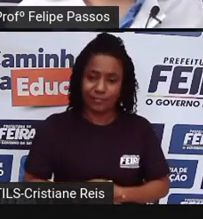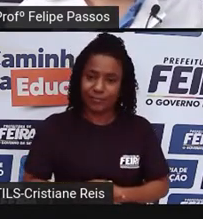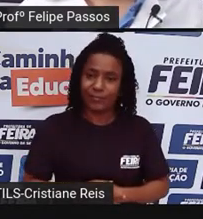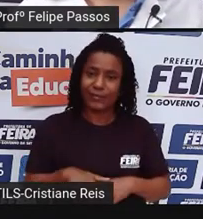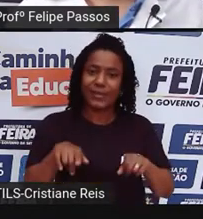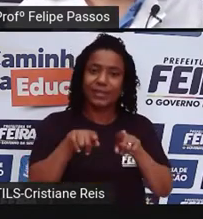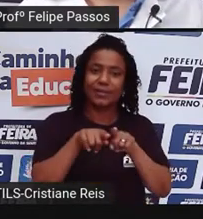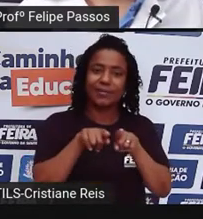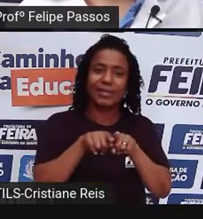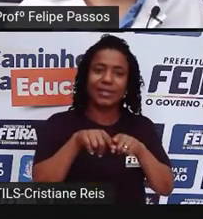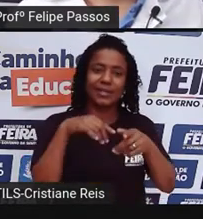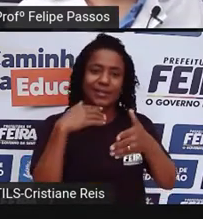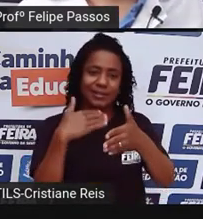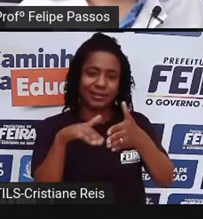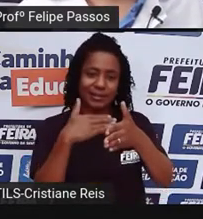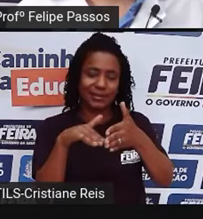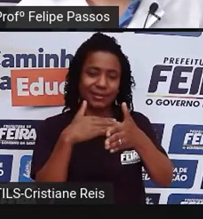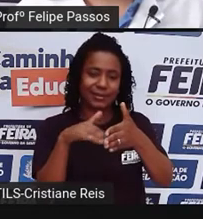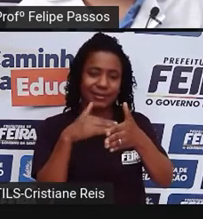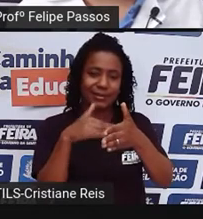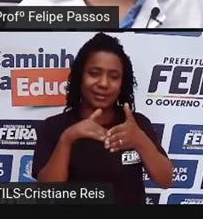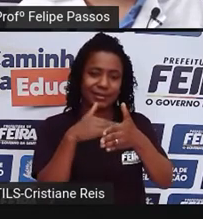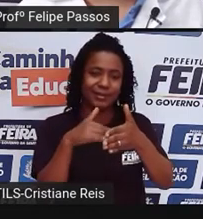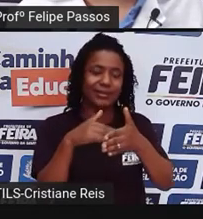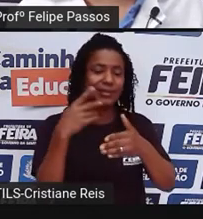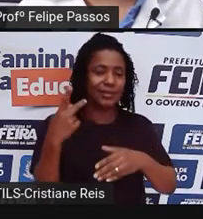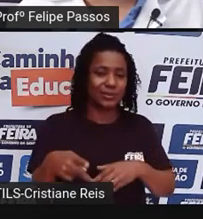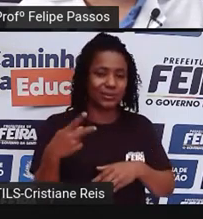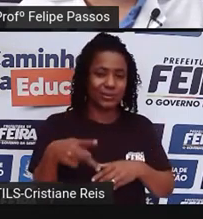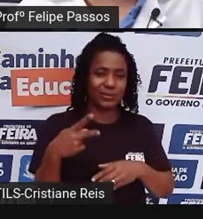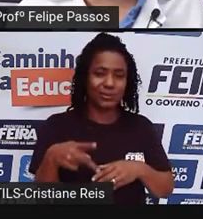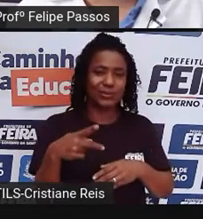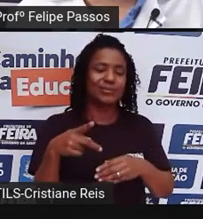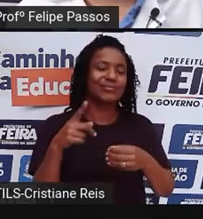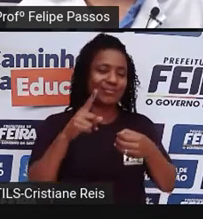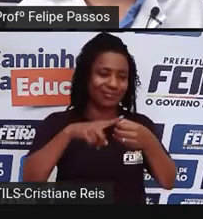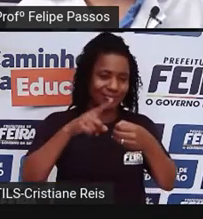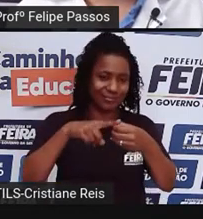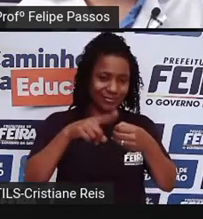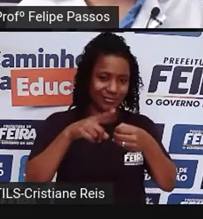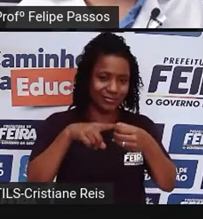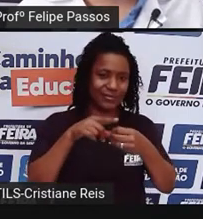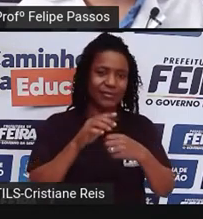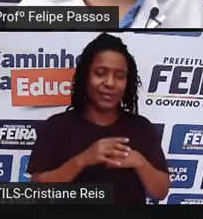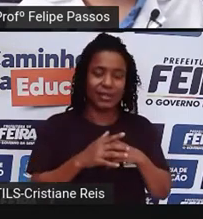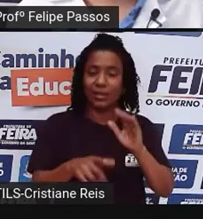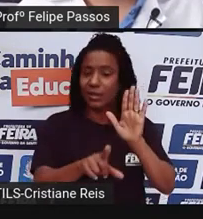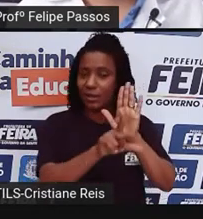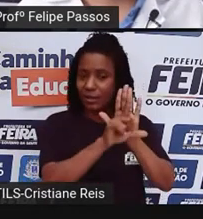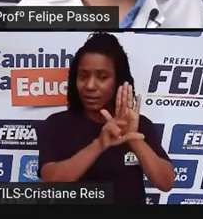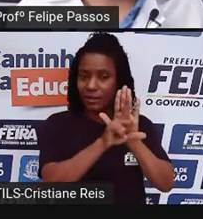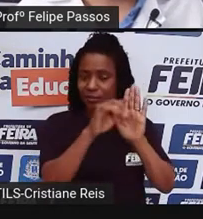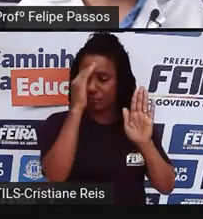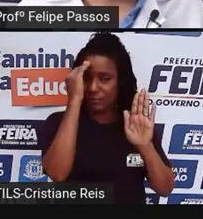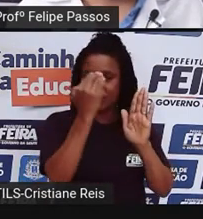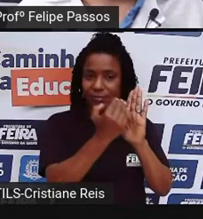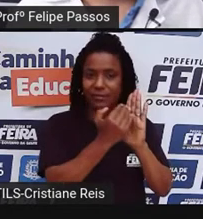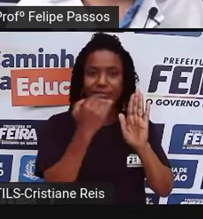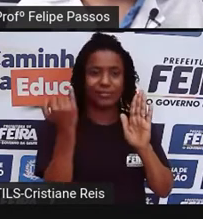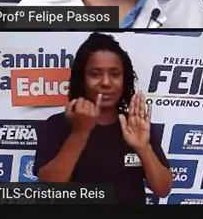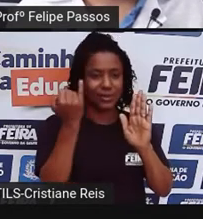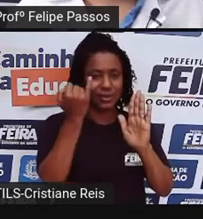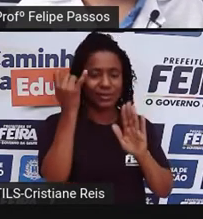fazem a fiscalização e fazem serem cumpridas as leis de trânsito nacionais, estaduais e municipais em cada cidade.